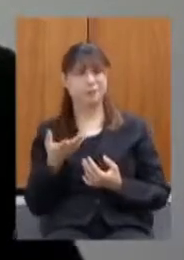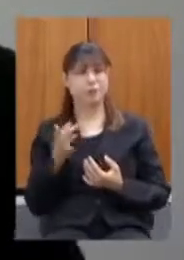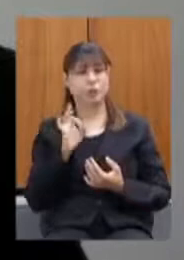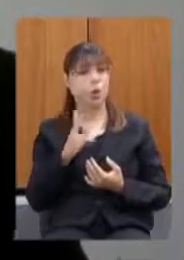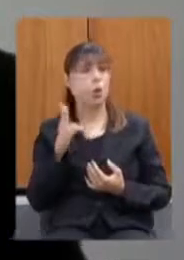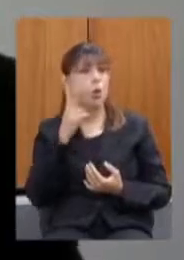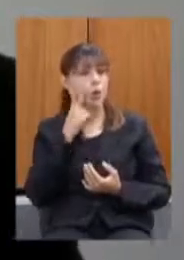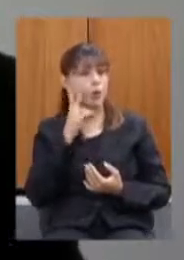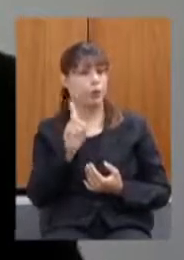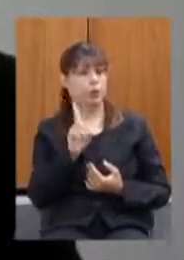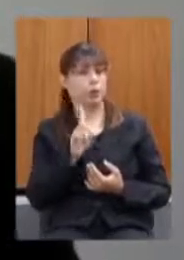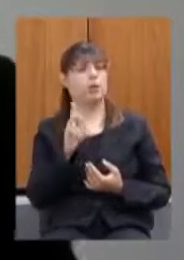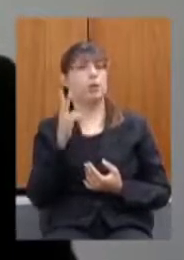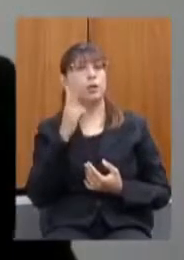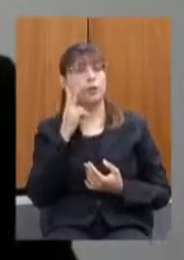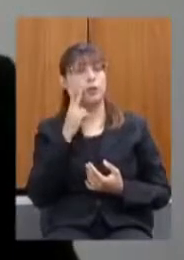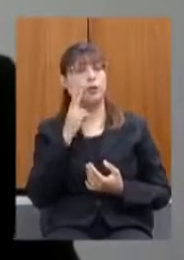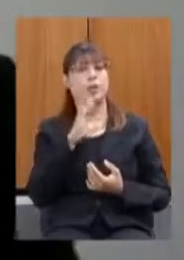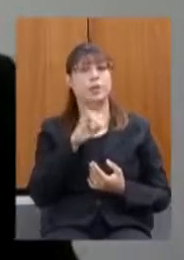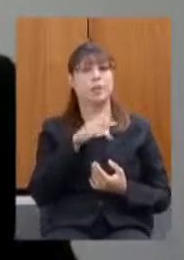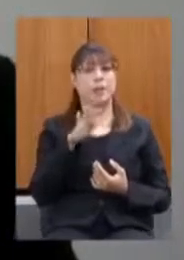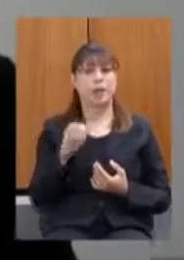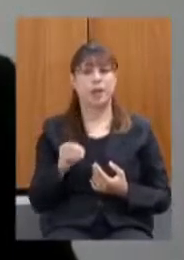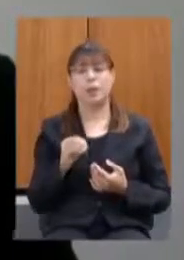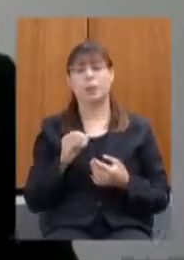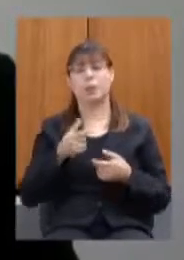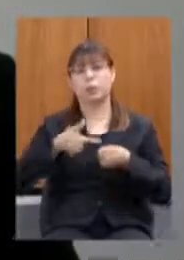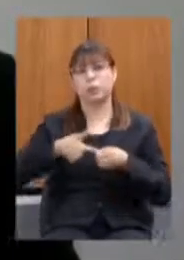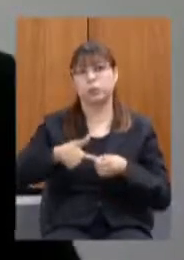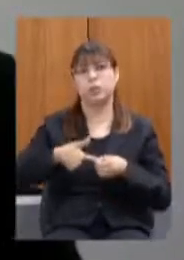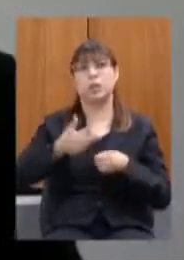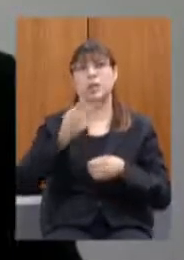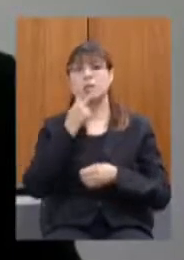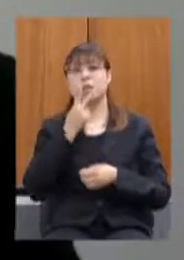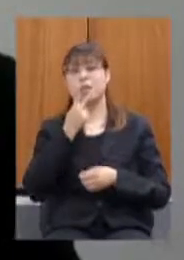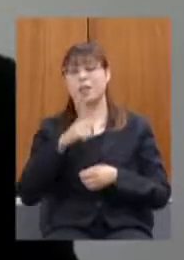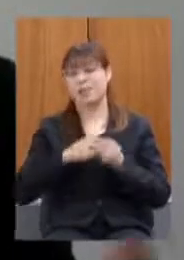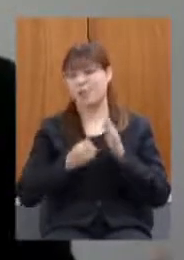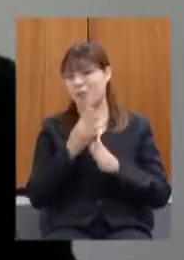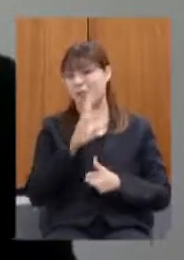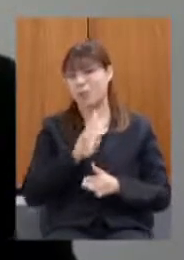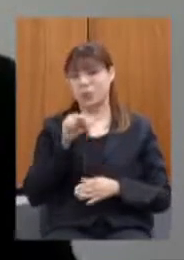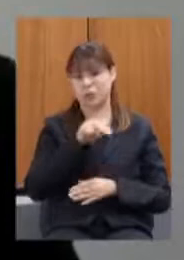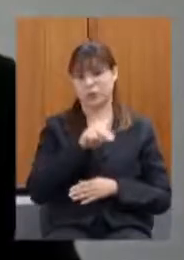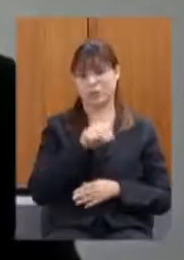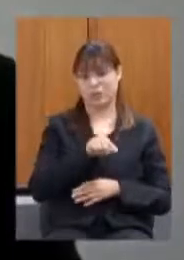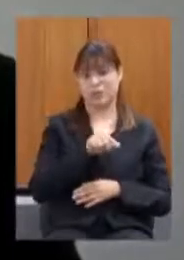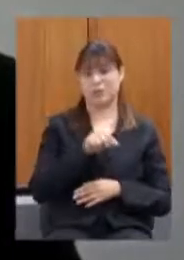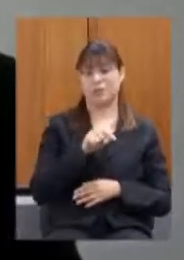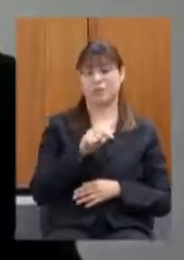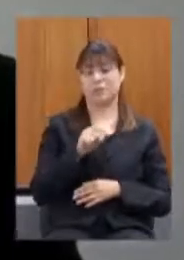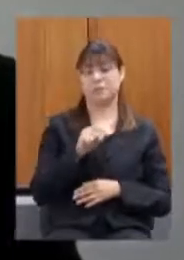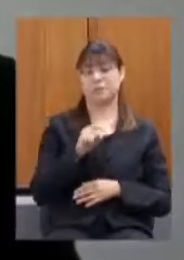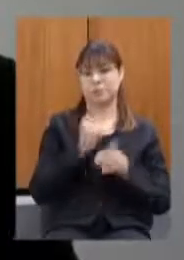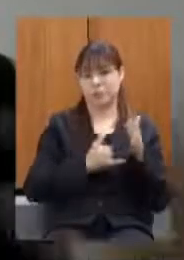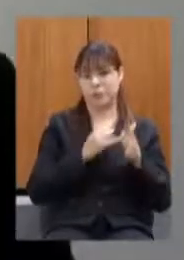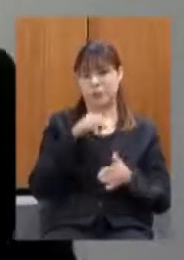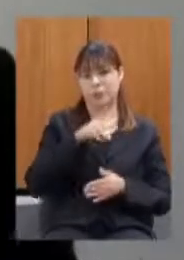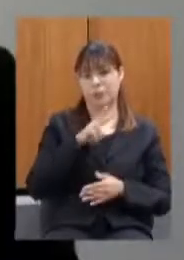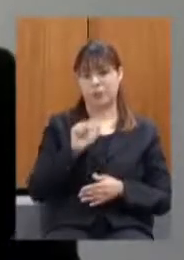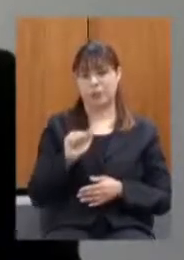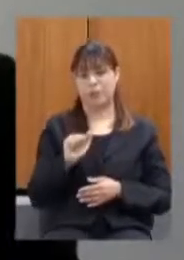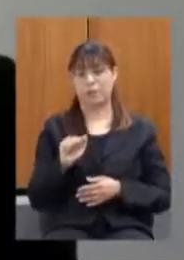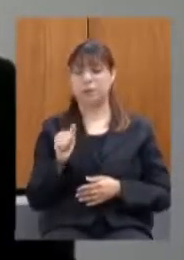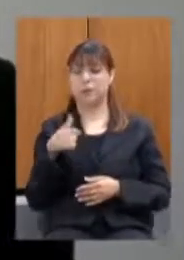vinho somente ao vinho cimento combustível cigarro vários tem esse mesmo e nunca houve nenhuma manifestação como estou